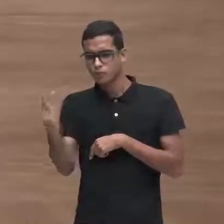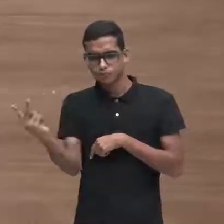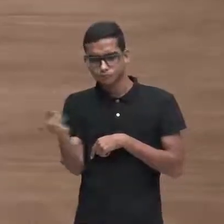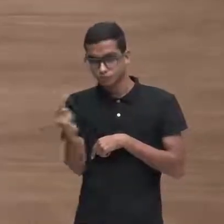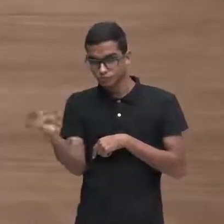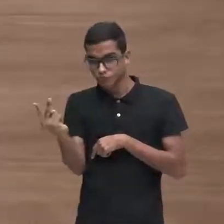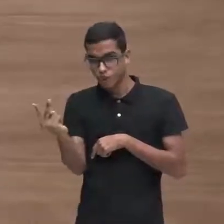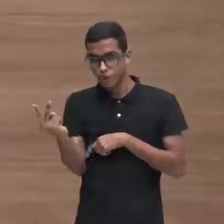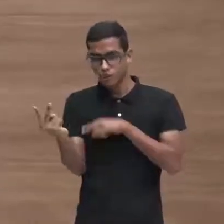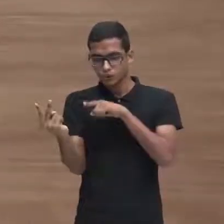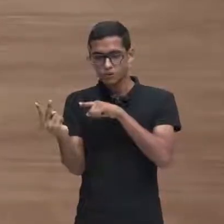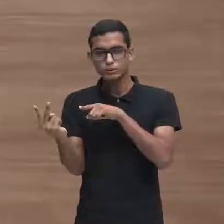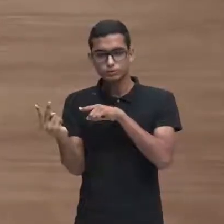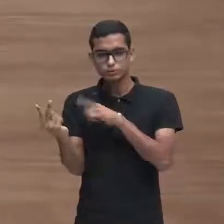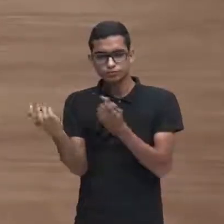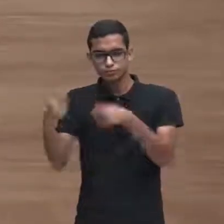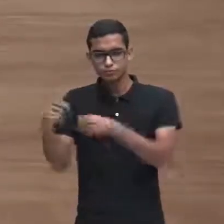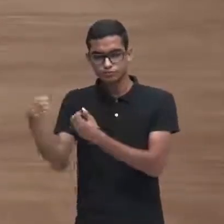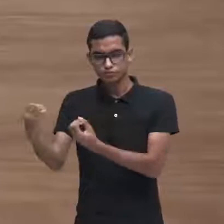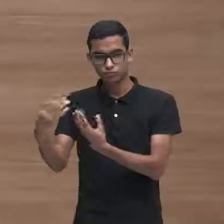possibilidade de educar você